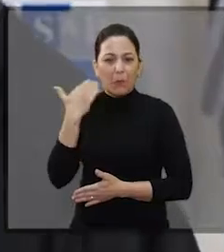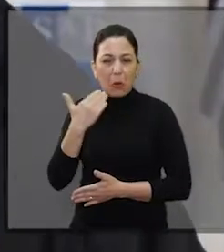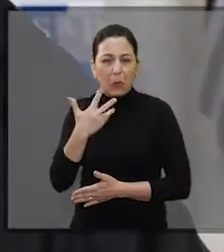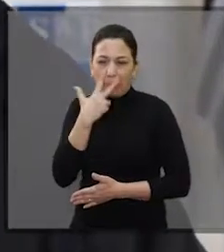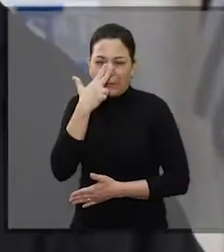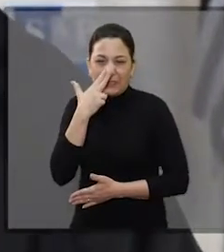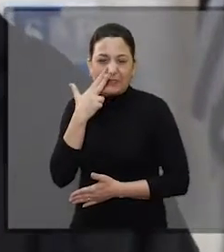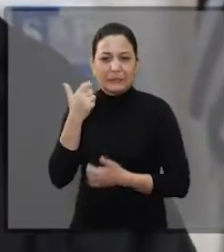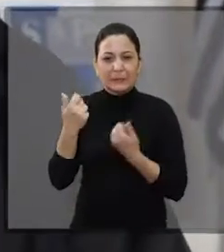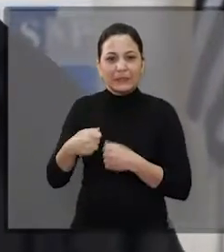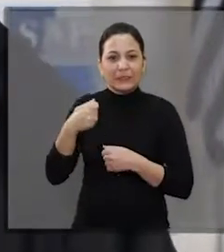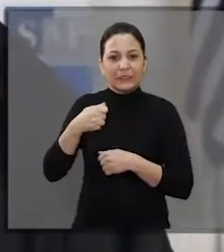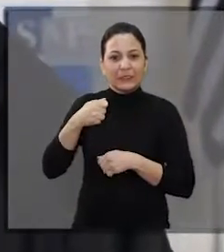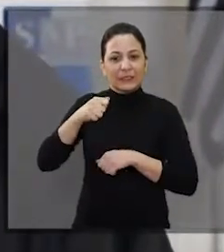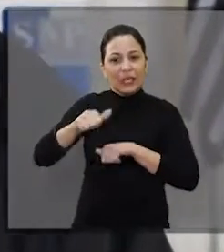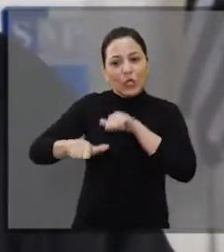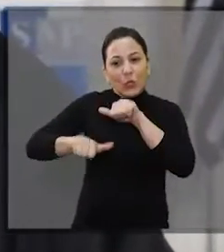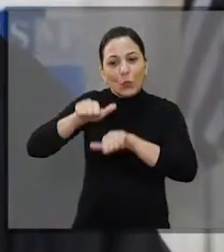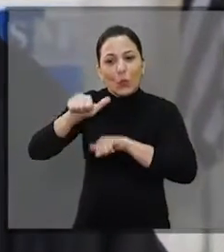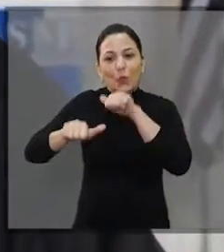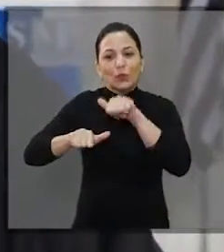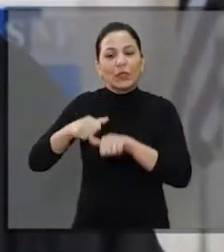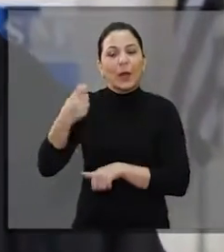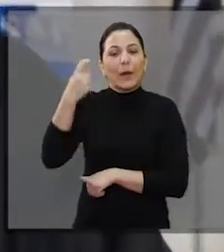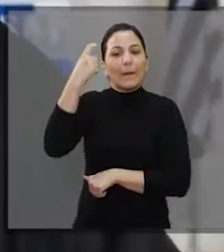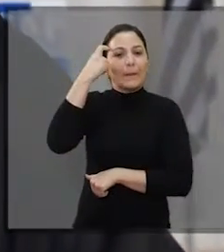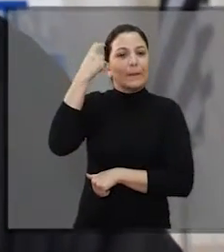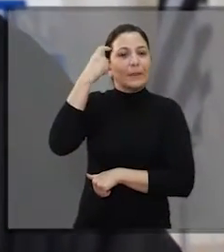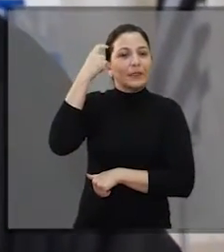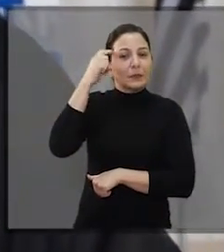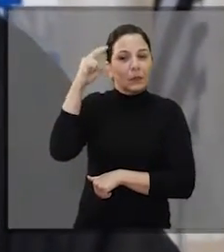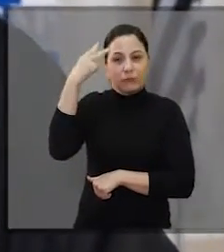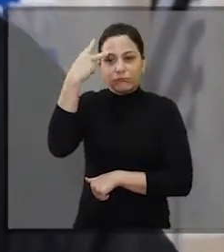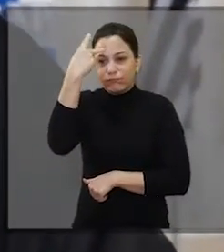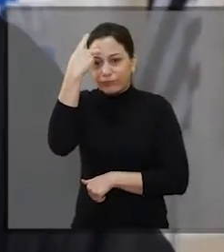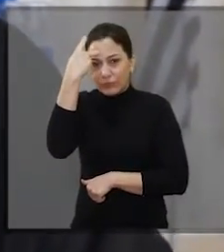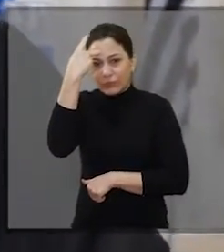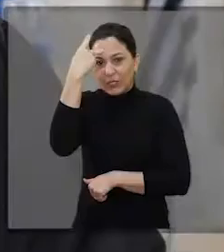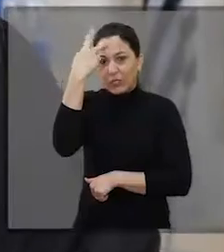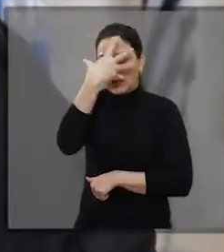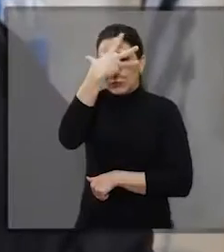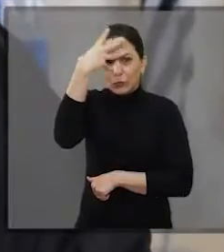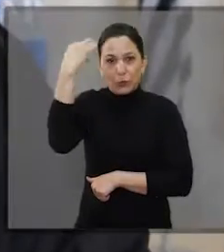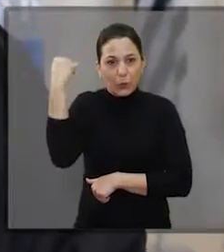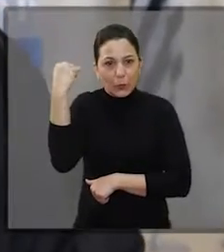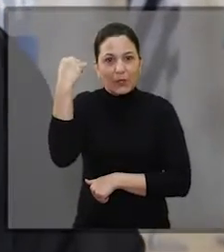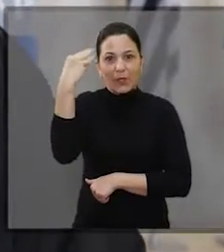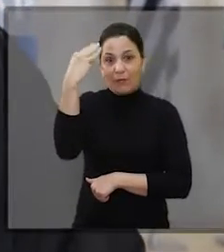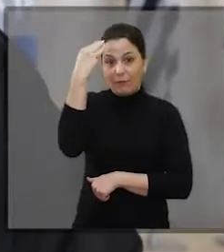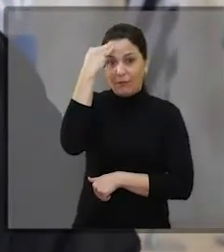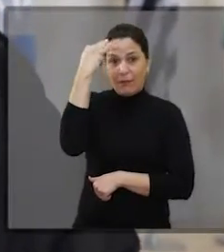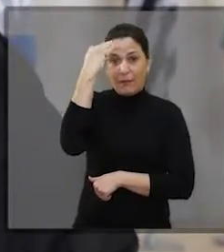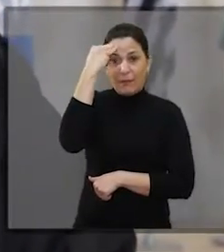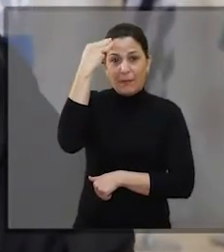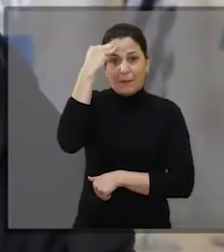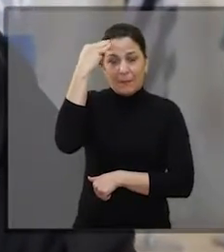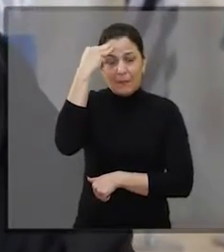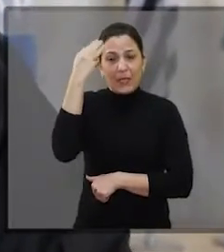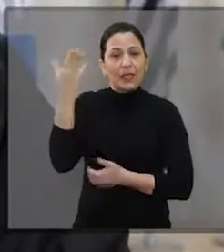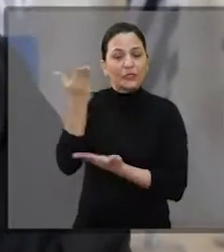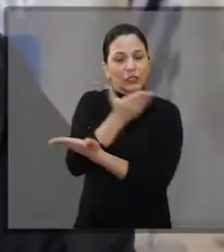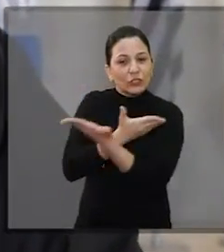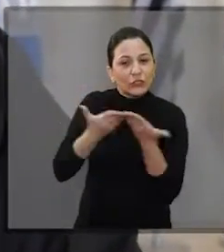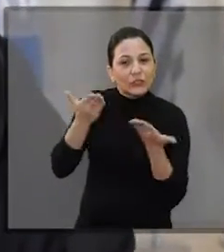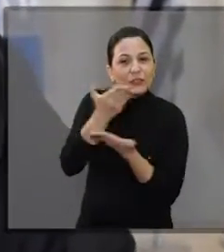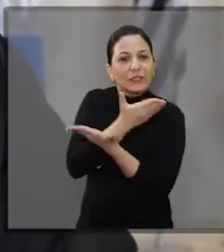morto. Isso precisa, essa cultura precisa ser absolutamente extinta, retirada do nosso